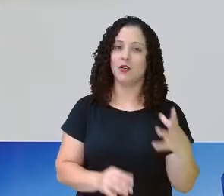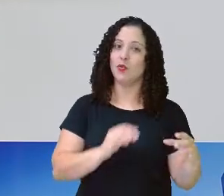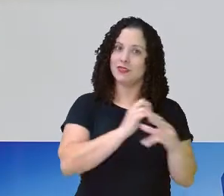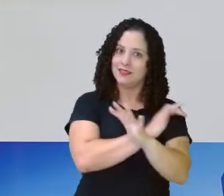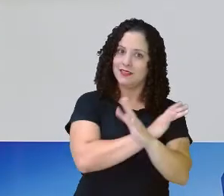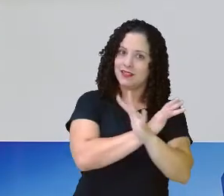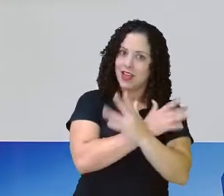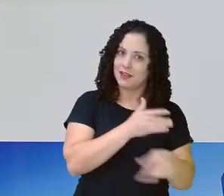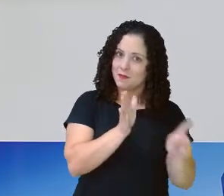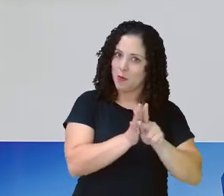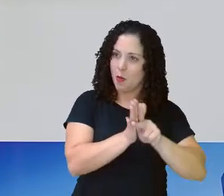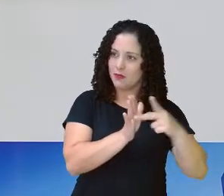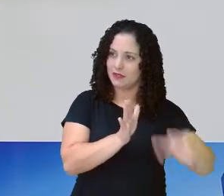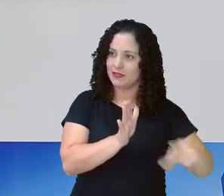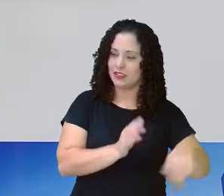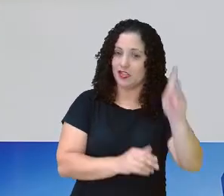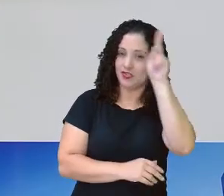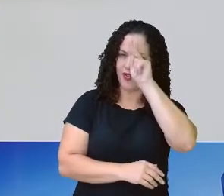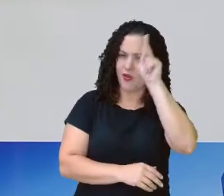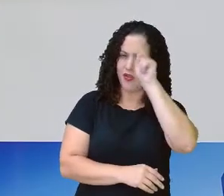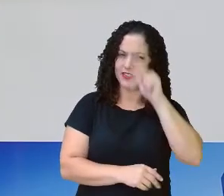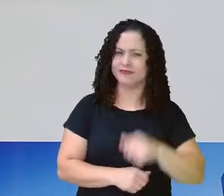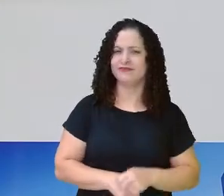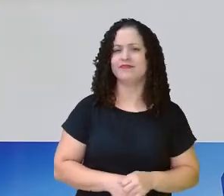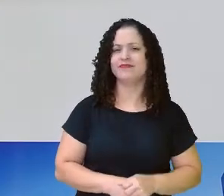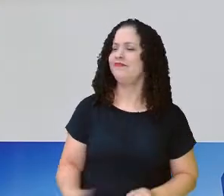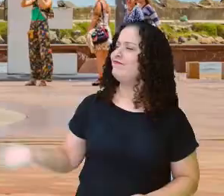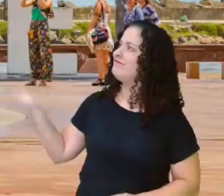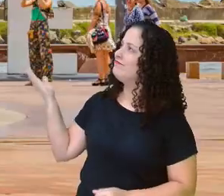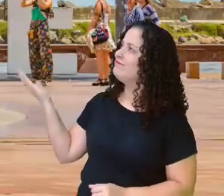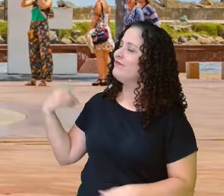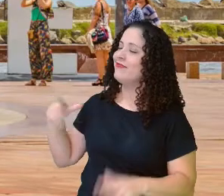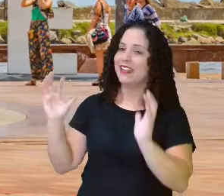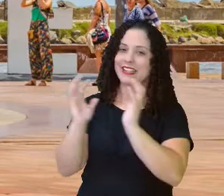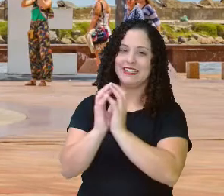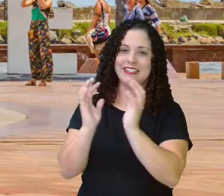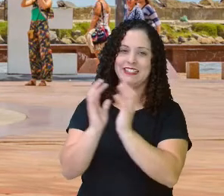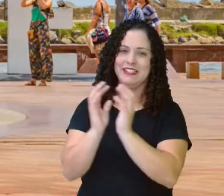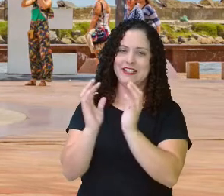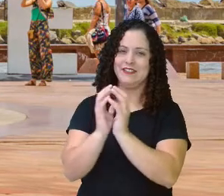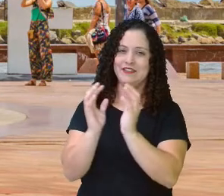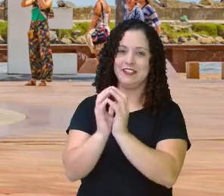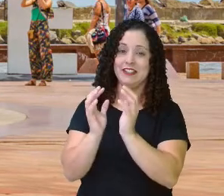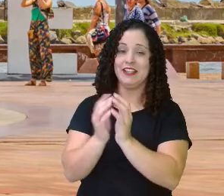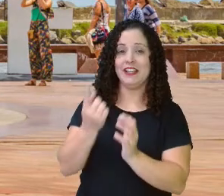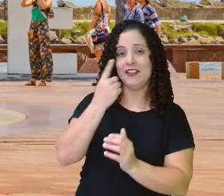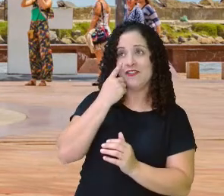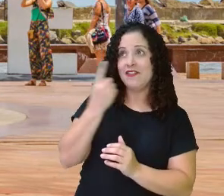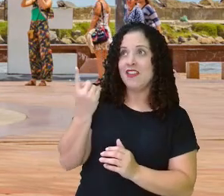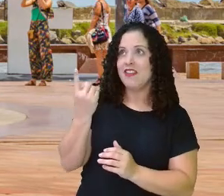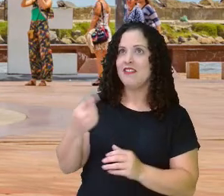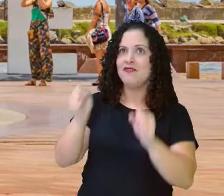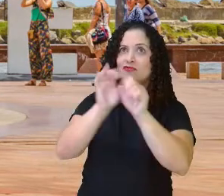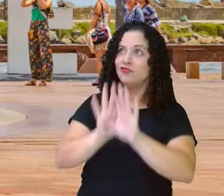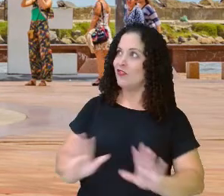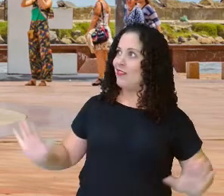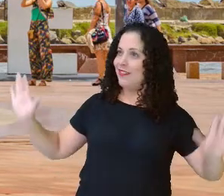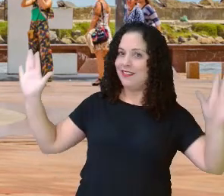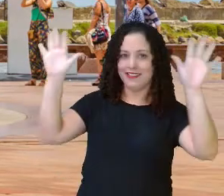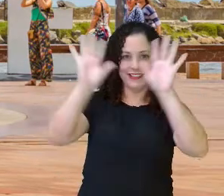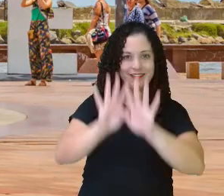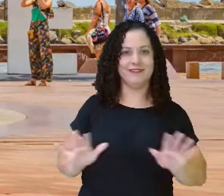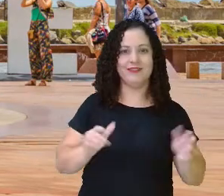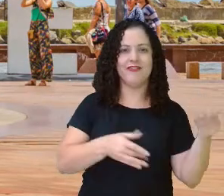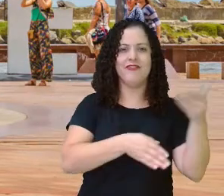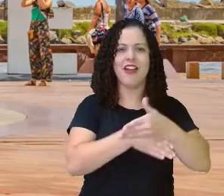também, tá? Então, vejam aqui, o nosso Recife, a gente pode ver registros por toda a cidade. Se